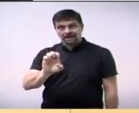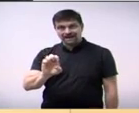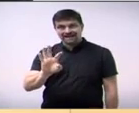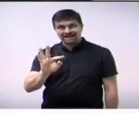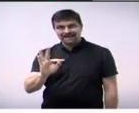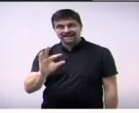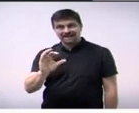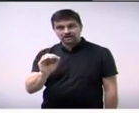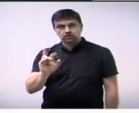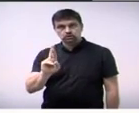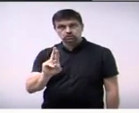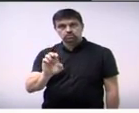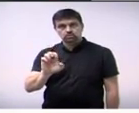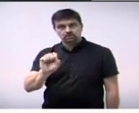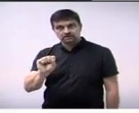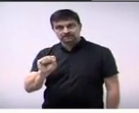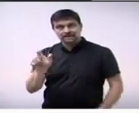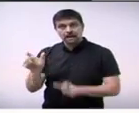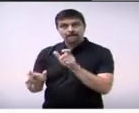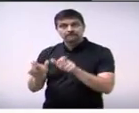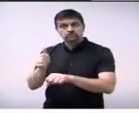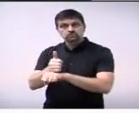A moção está em votação.